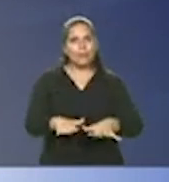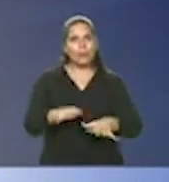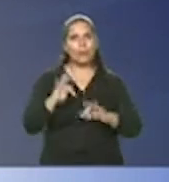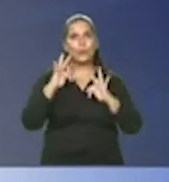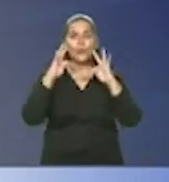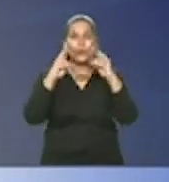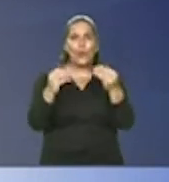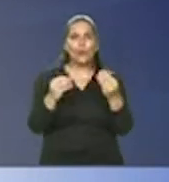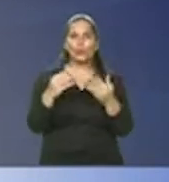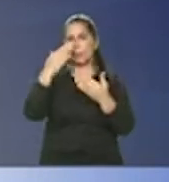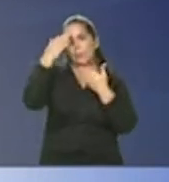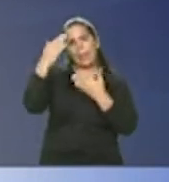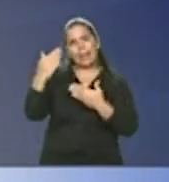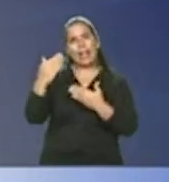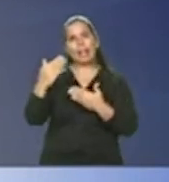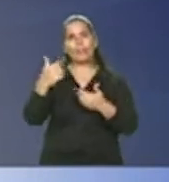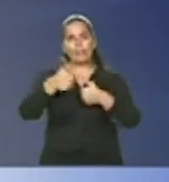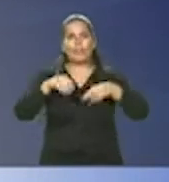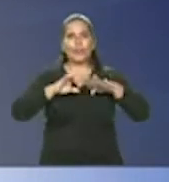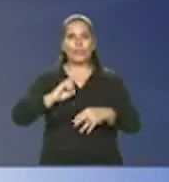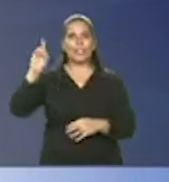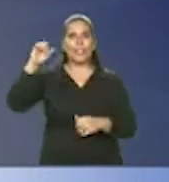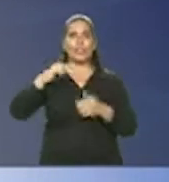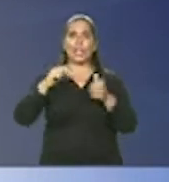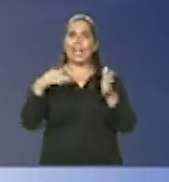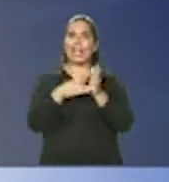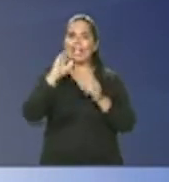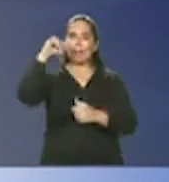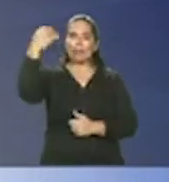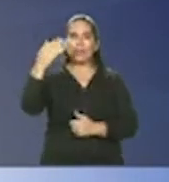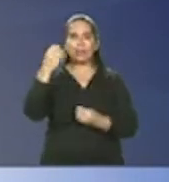abraço Bernardo também fiquem com Deus e até a próxima oportunidade muito obrigado